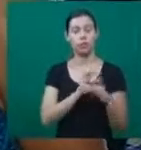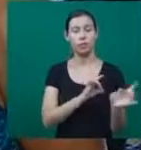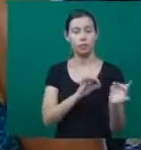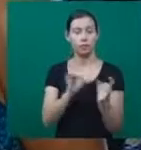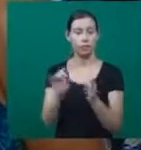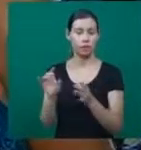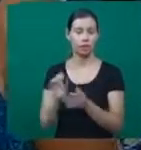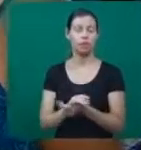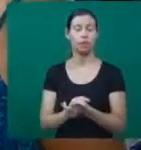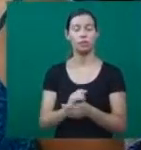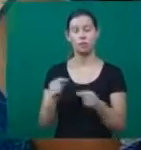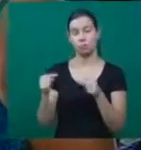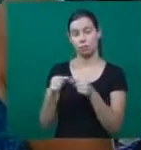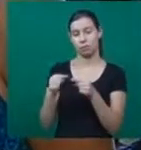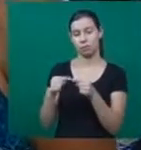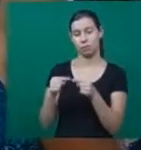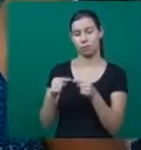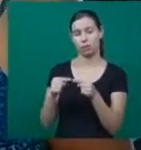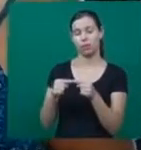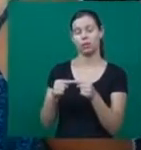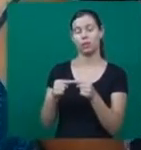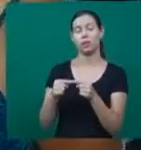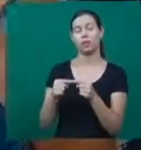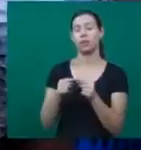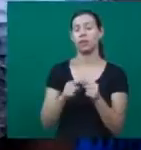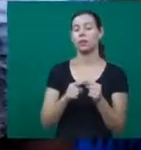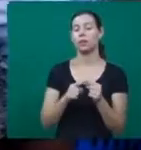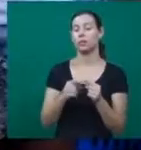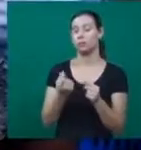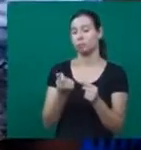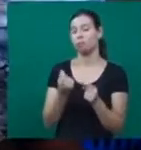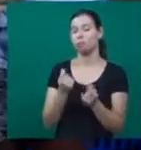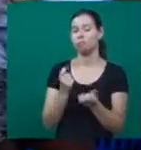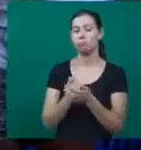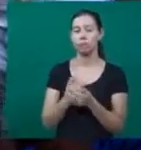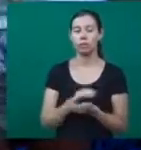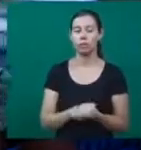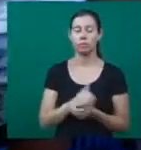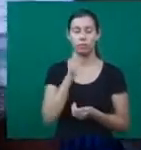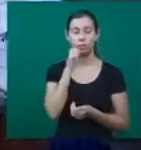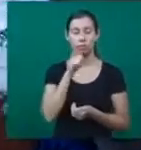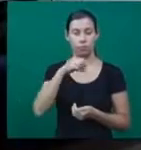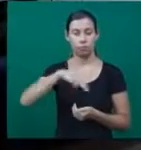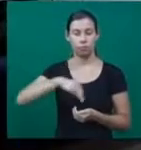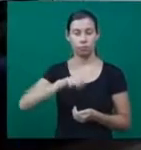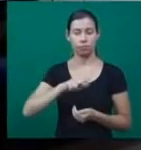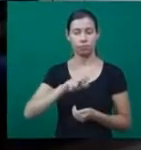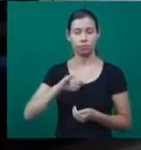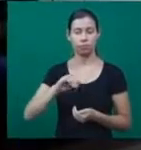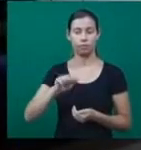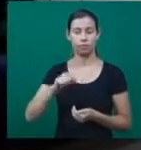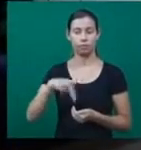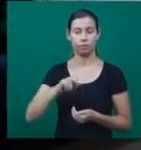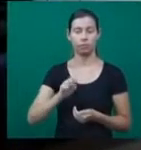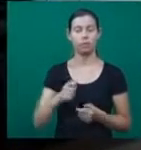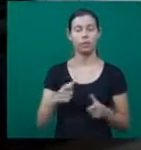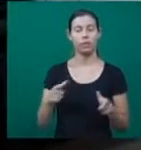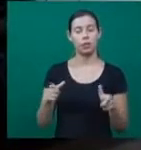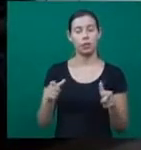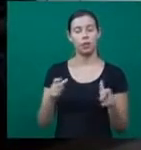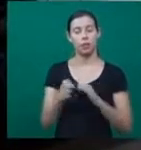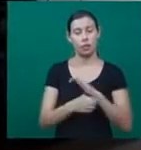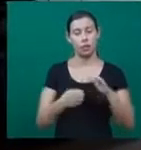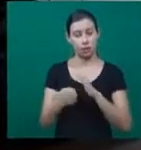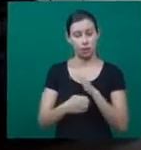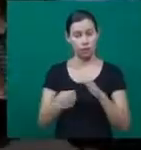vendas para verificar os valores tão adequados como eu. Mariane é dona de uma pequena empresa, que começou como meio de ficar mais